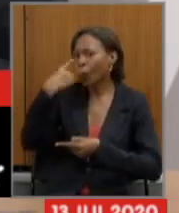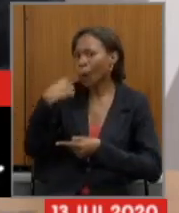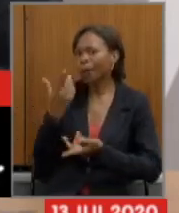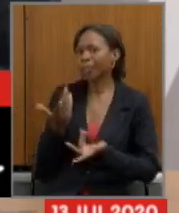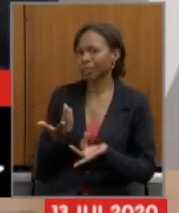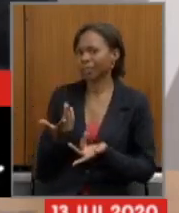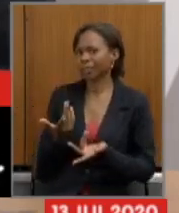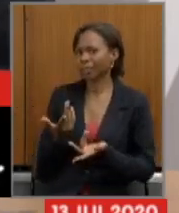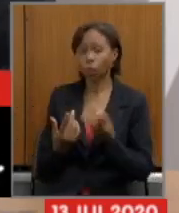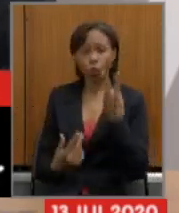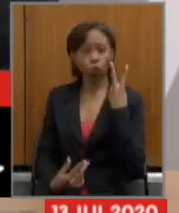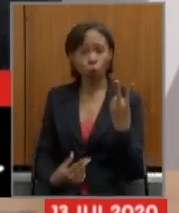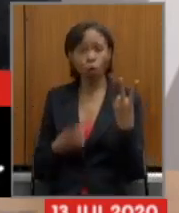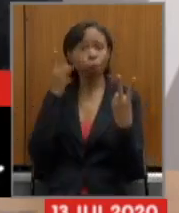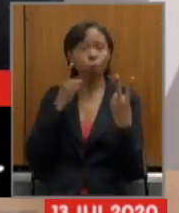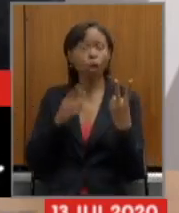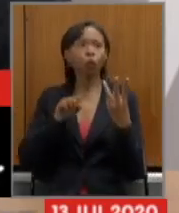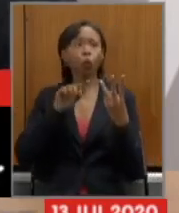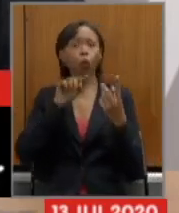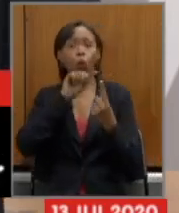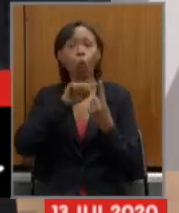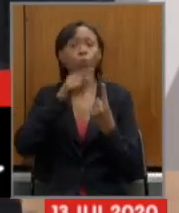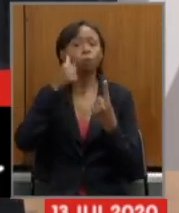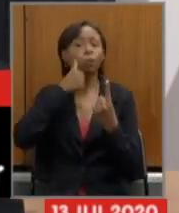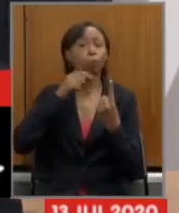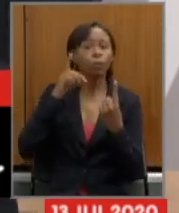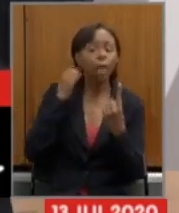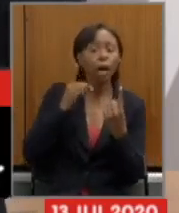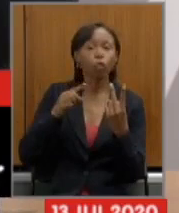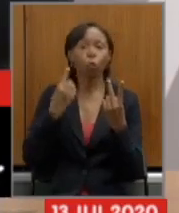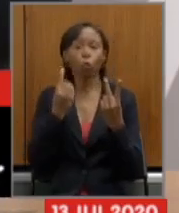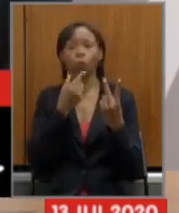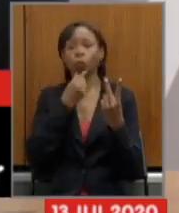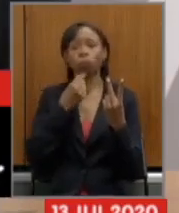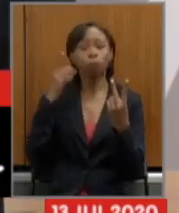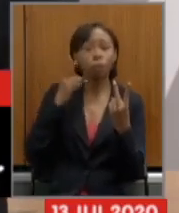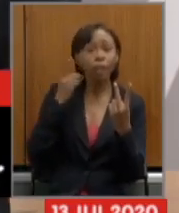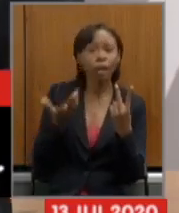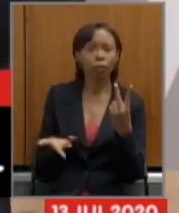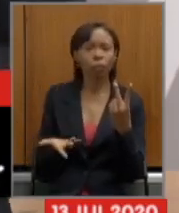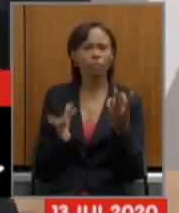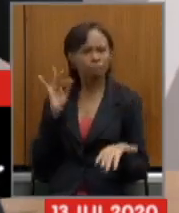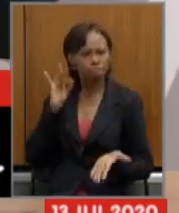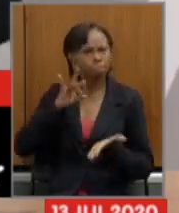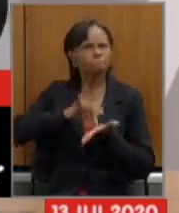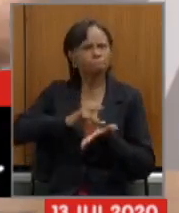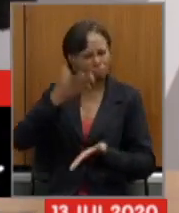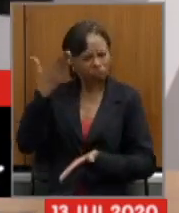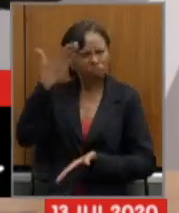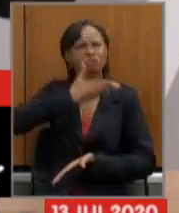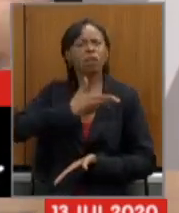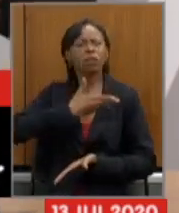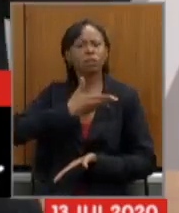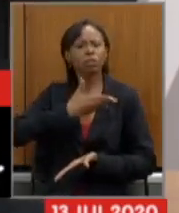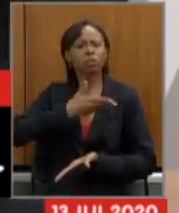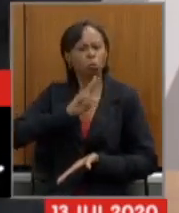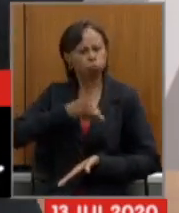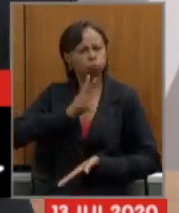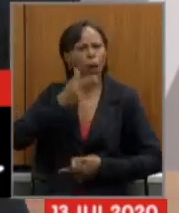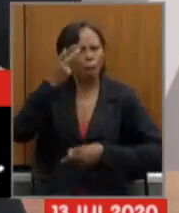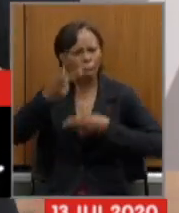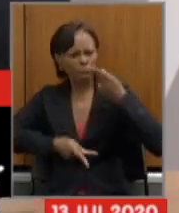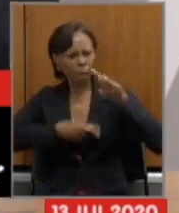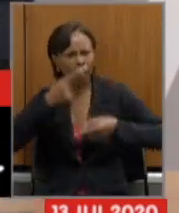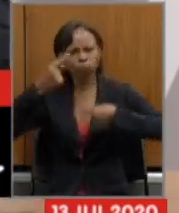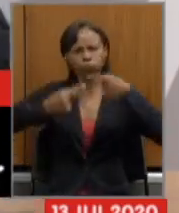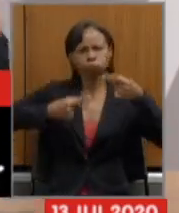dois deputados uma deputada e um deputado com toda legitimidade seguraram a discussão desse projeto